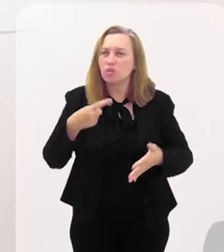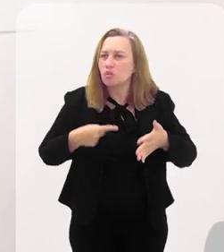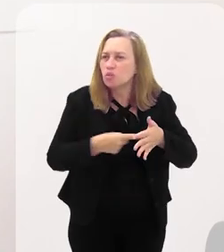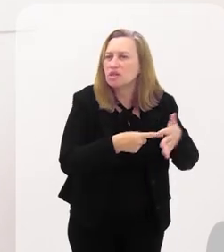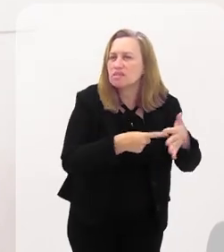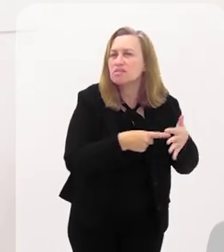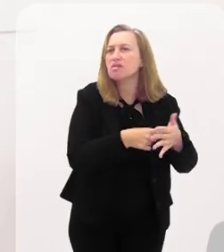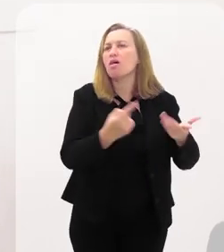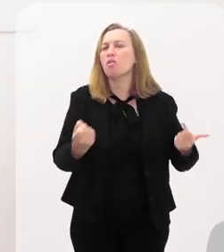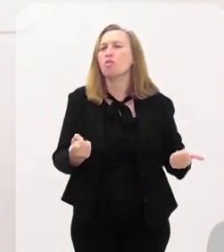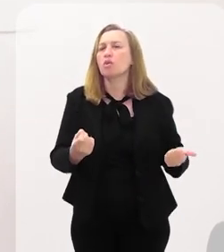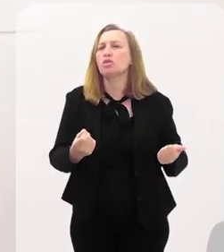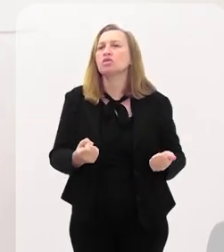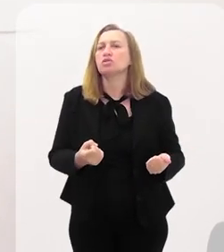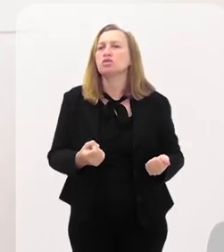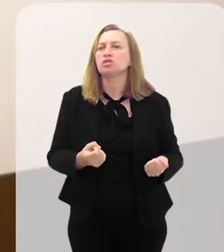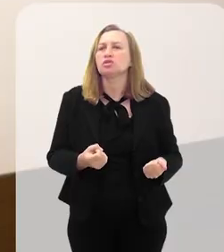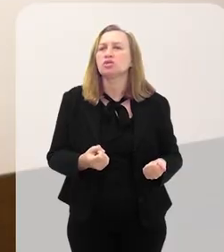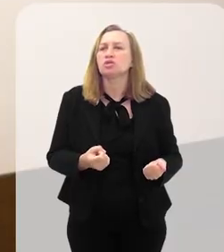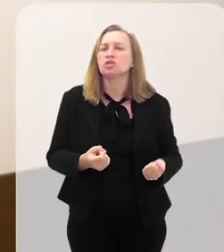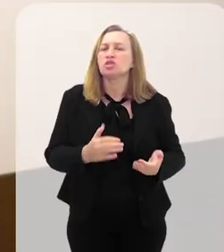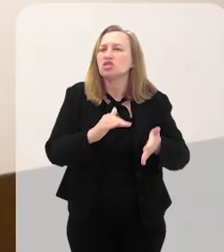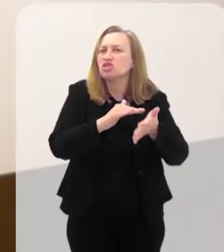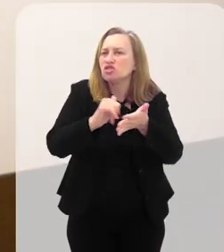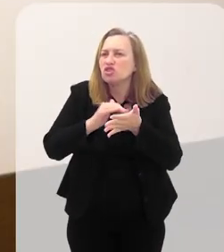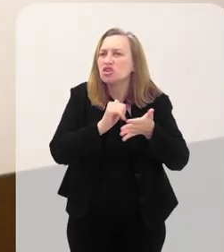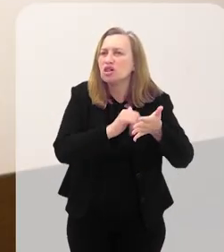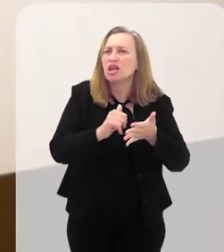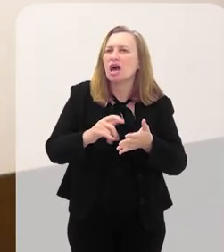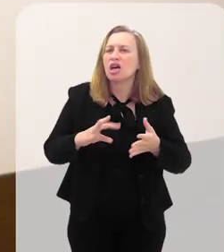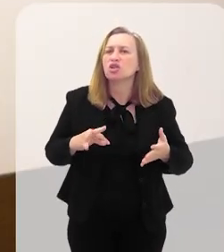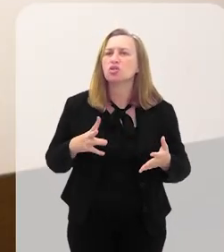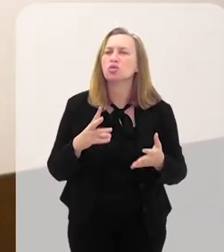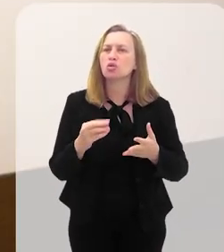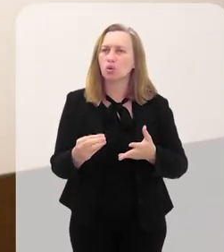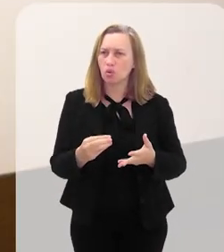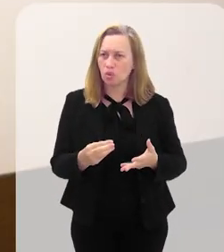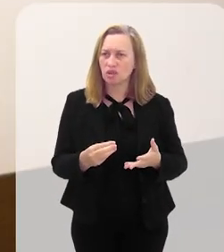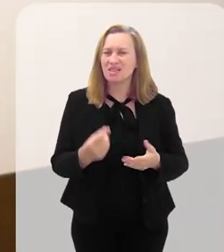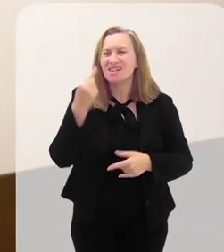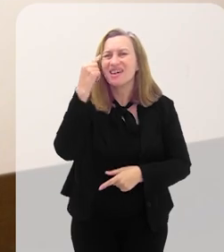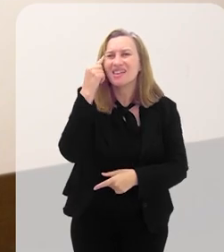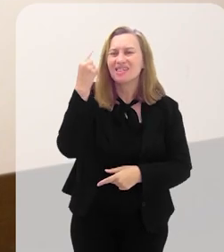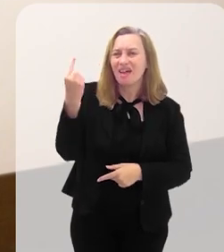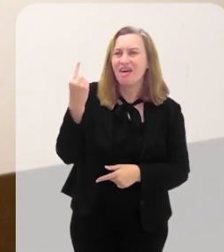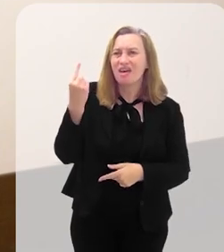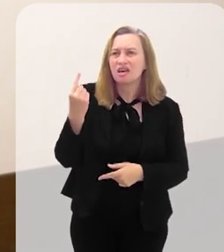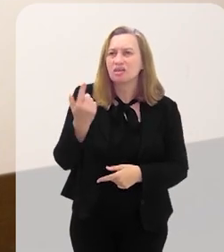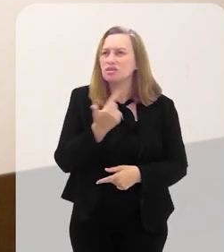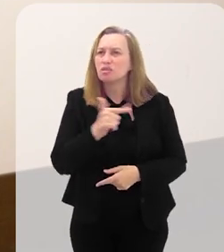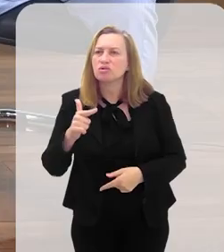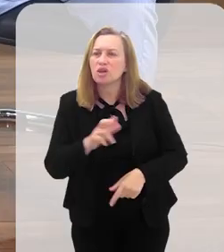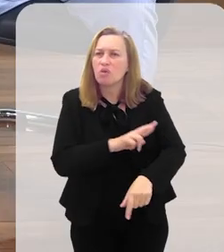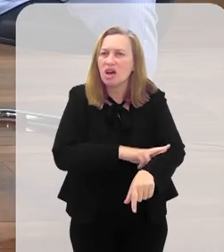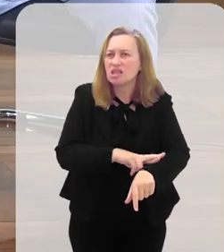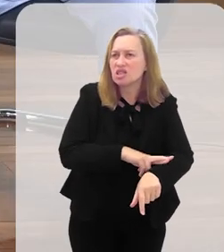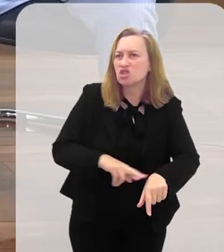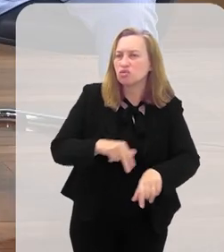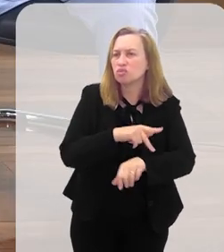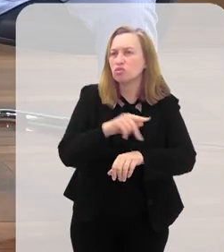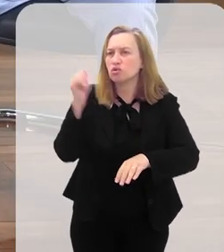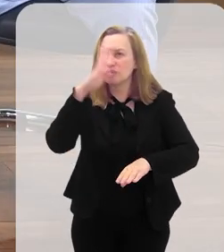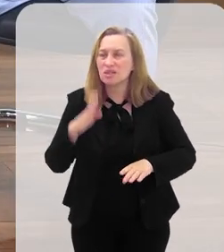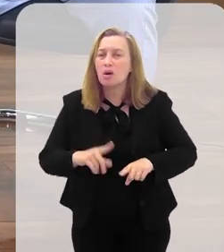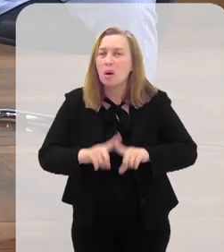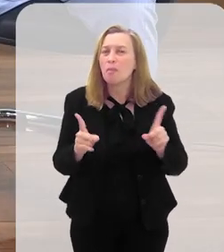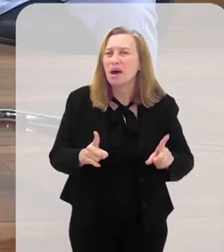da denúncia, de trazer, descortinar e desmistificar essa ideia de que, olha, não existe o racismo no Brasil,